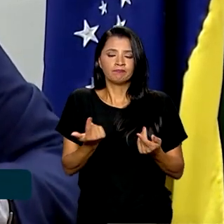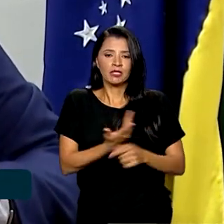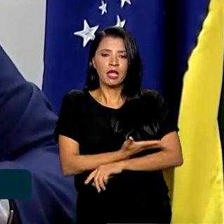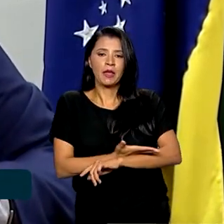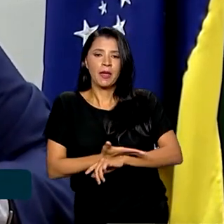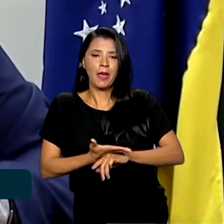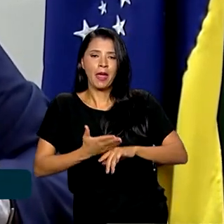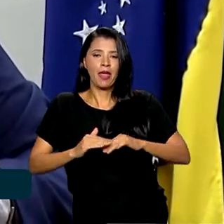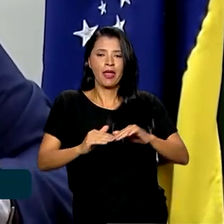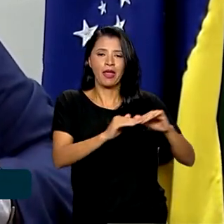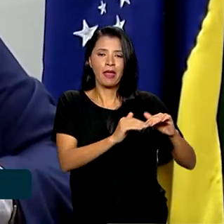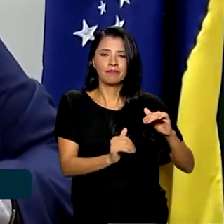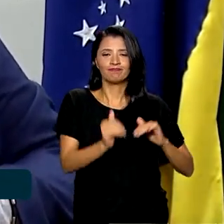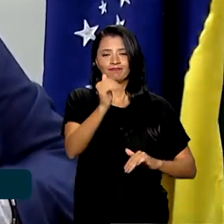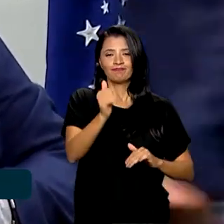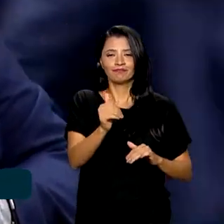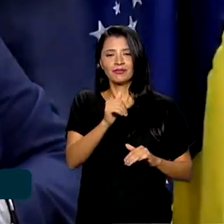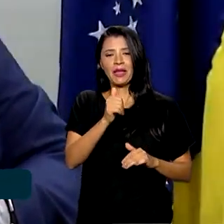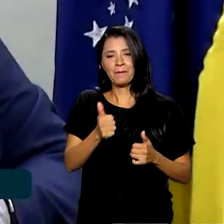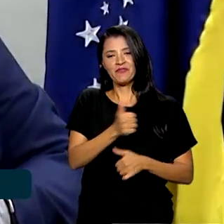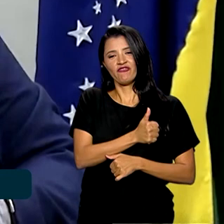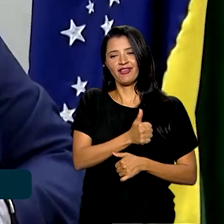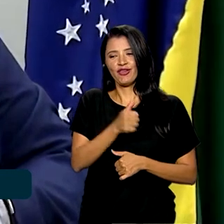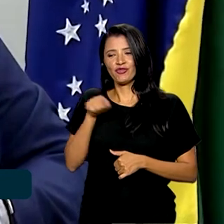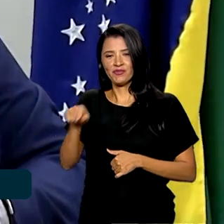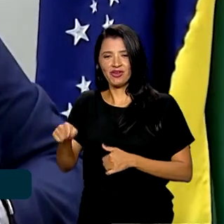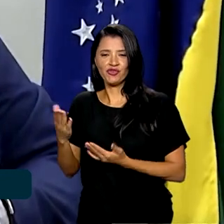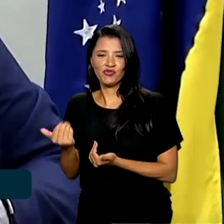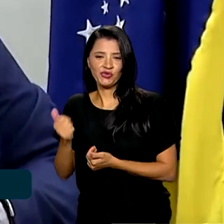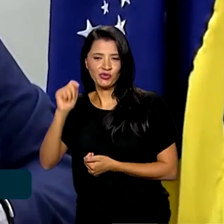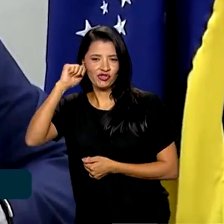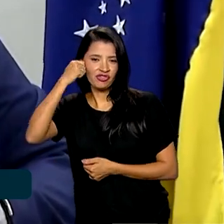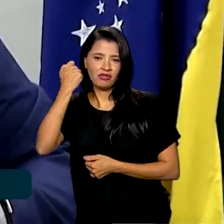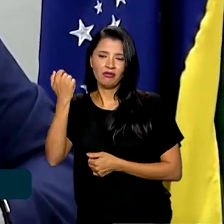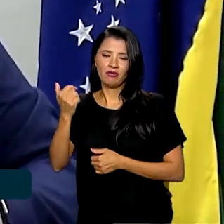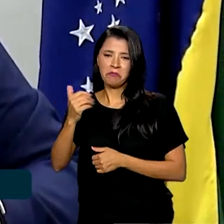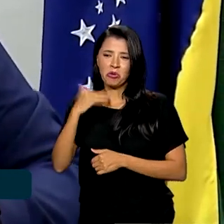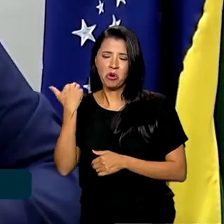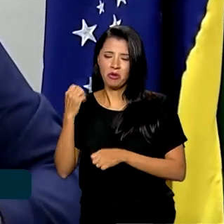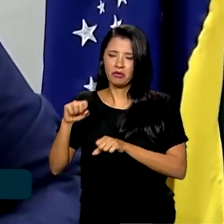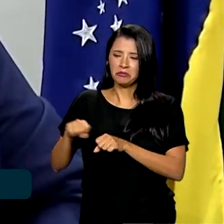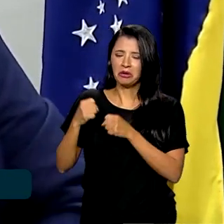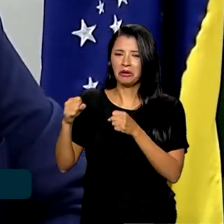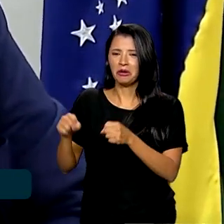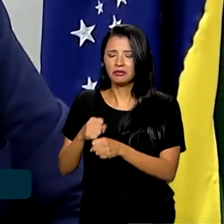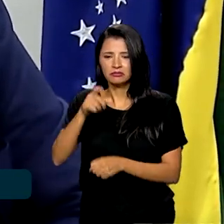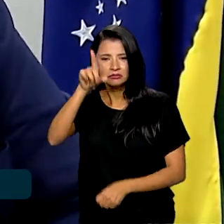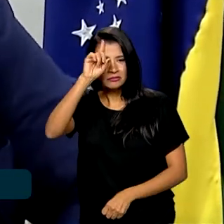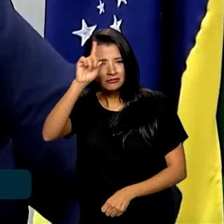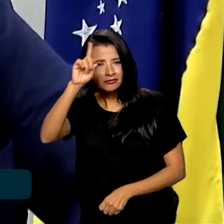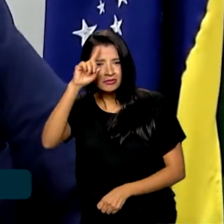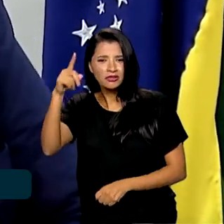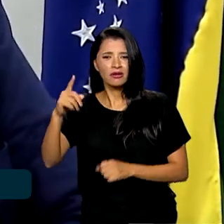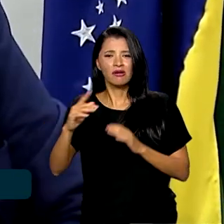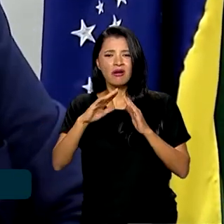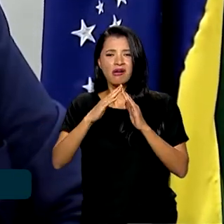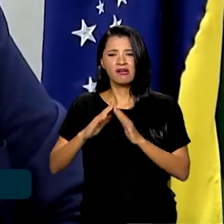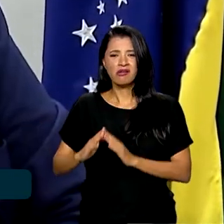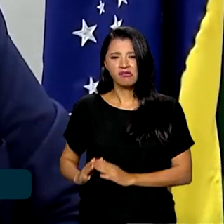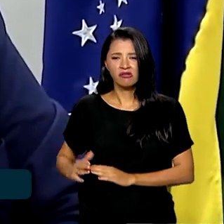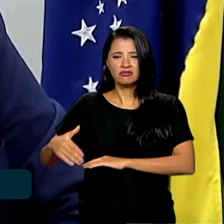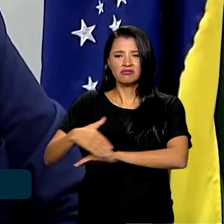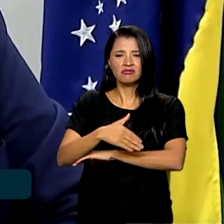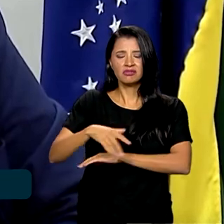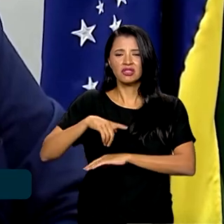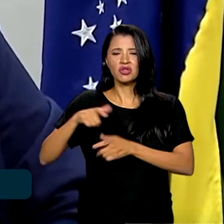privilégios, mas que a juventude negra é a juventude que morre todos os dias nas favelas, nos becos, nas